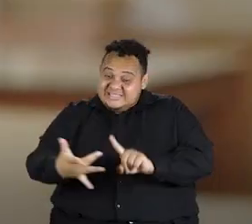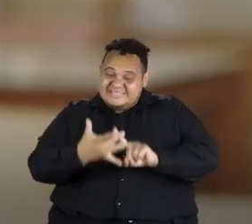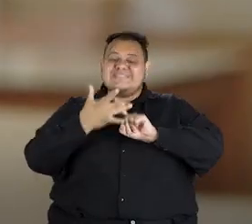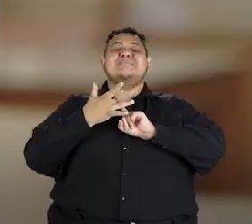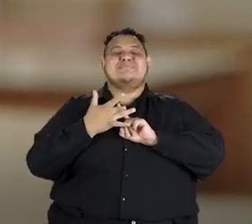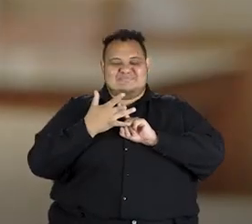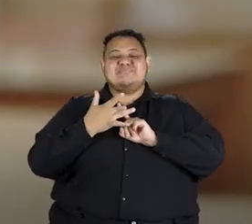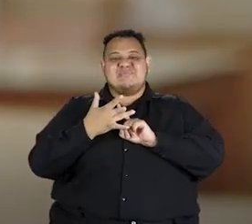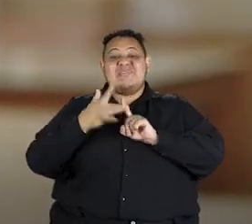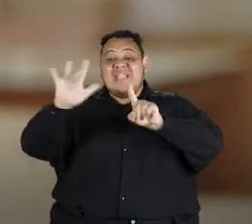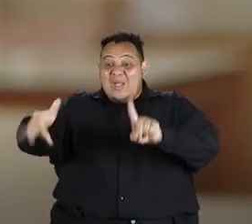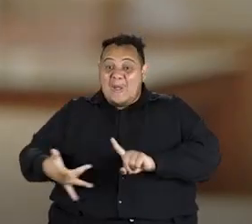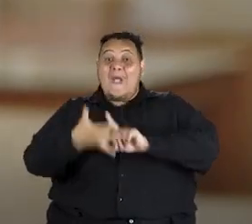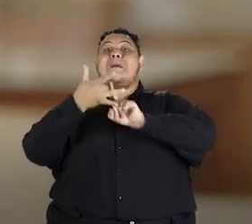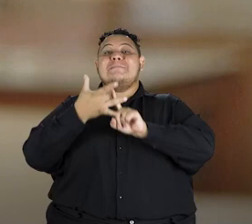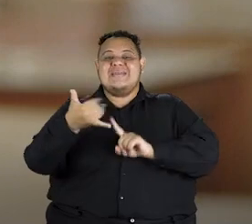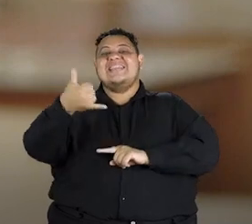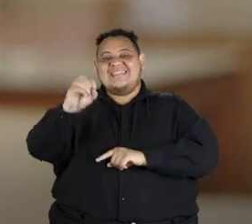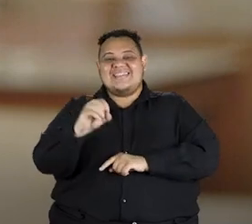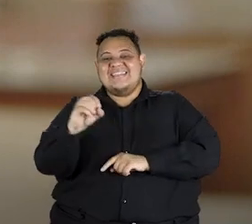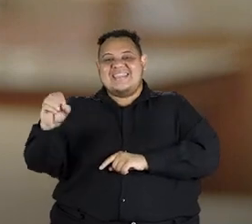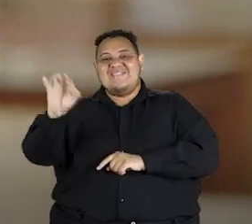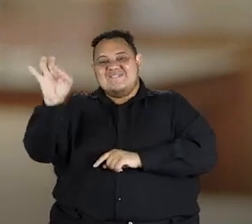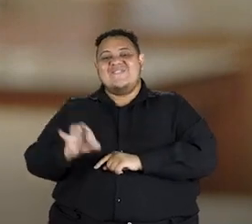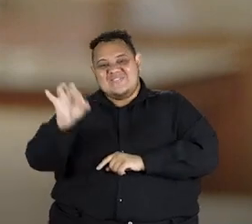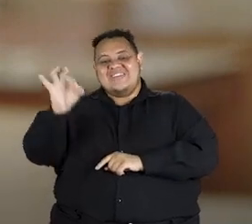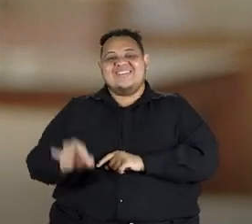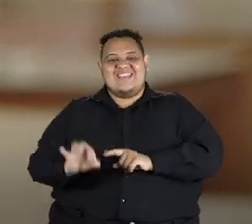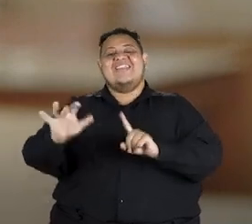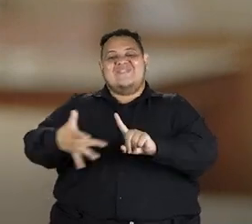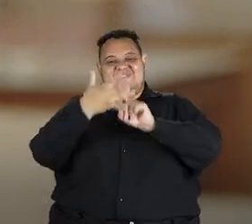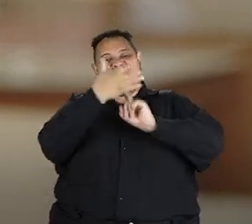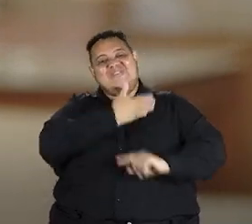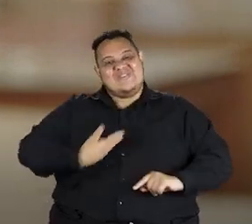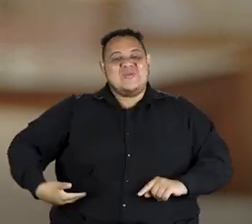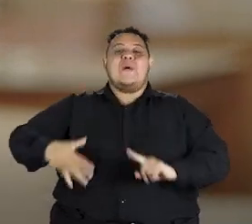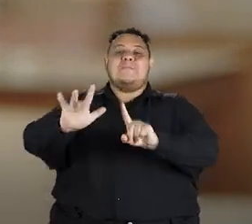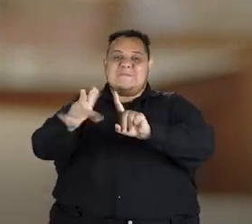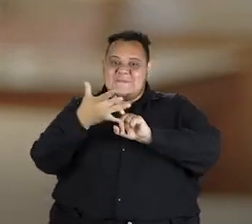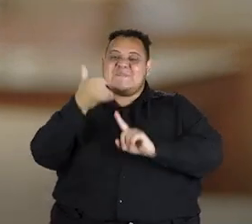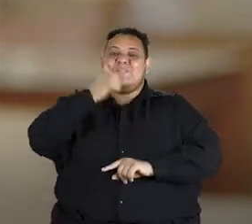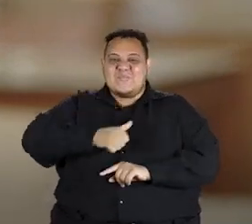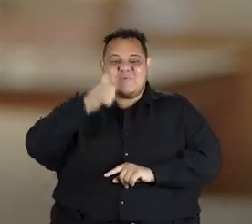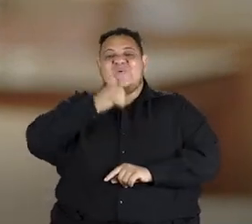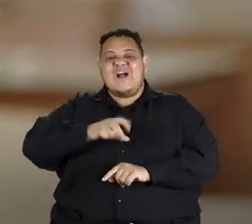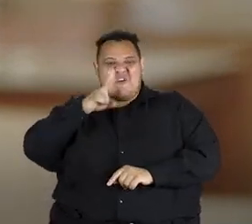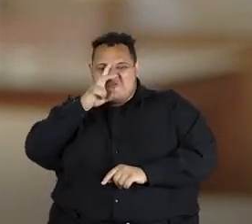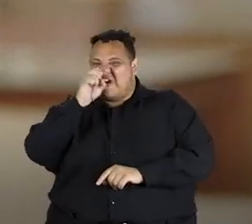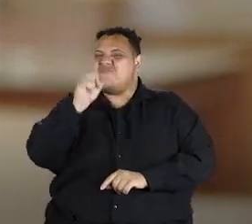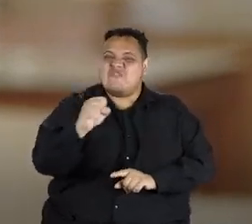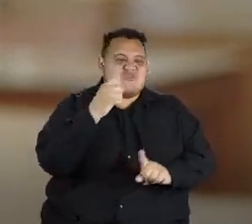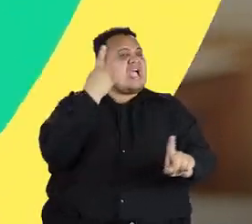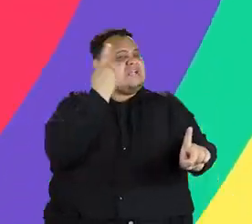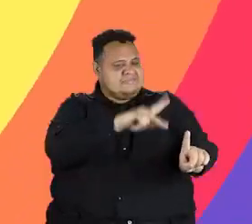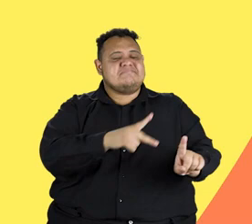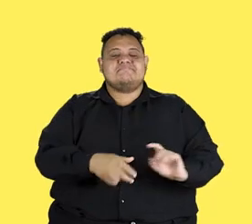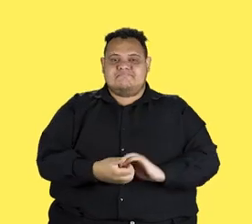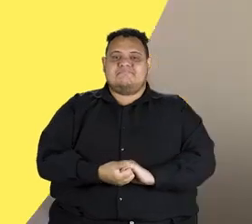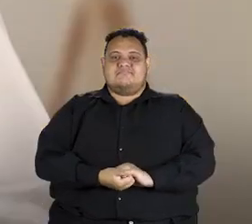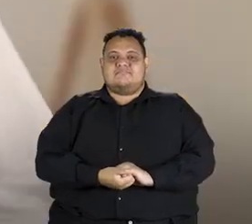inspira, ela me inspira 100%, me inspira como gestora, me inspira como mulher, me inspira com a força dela.